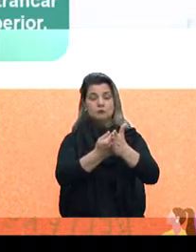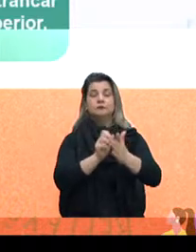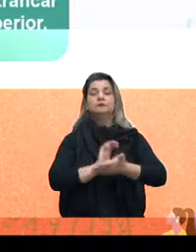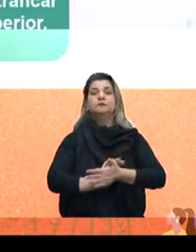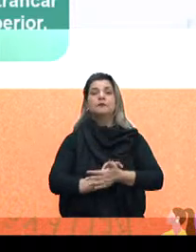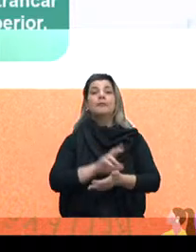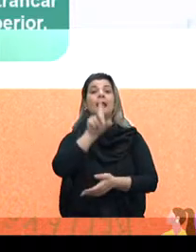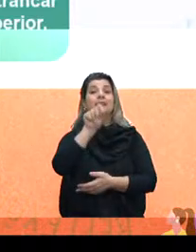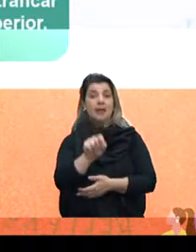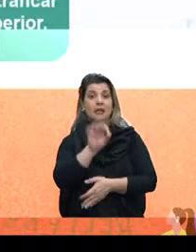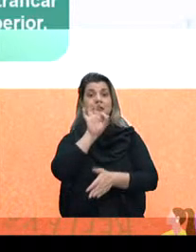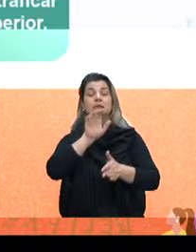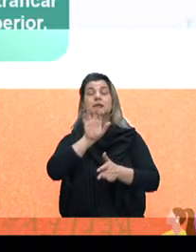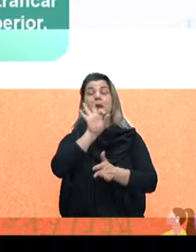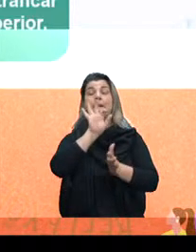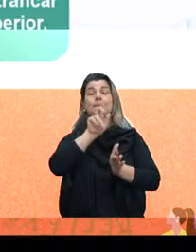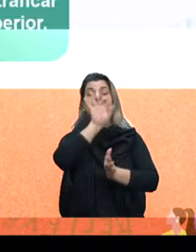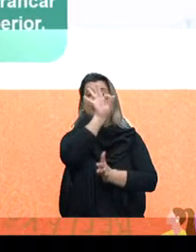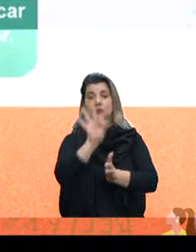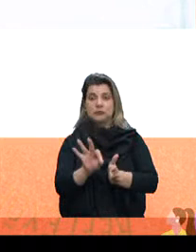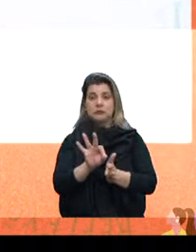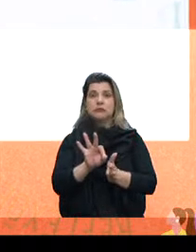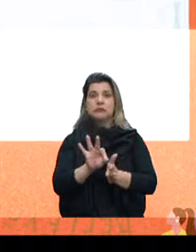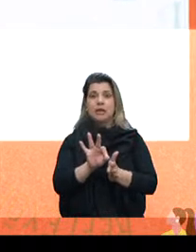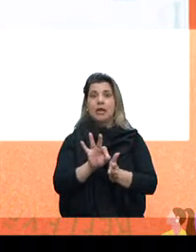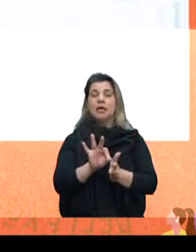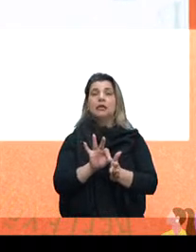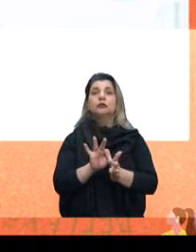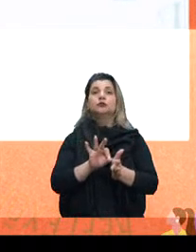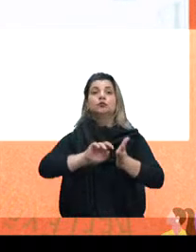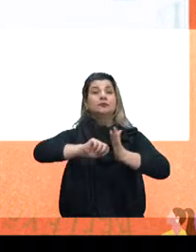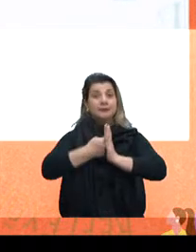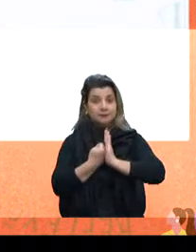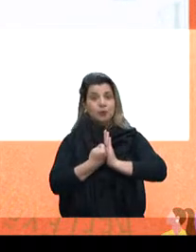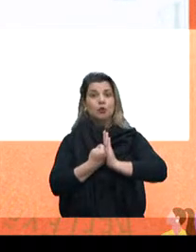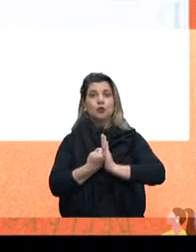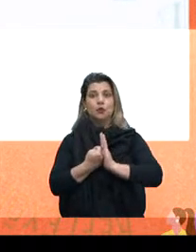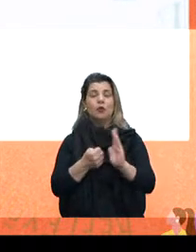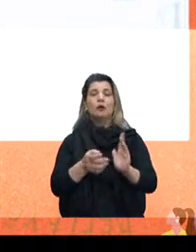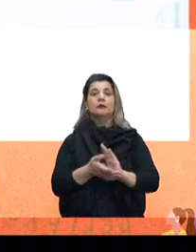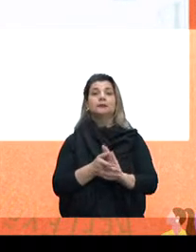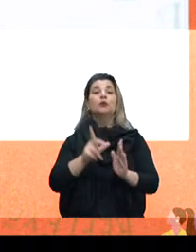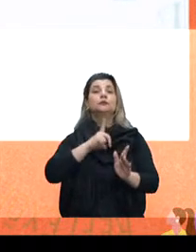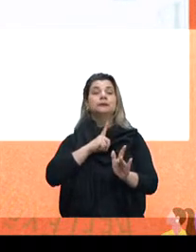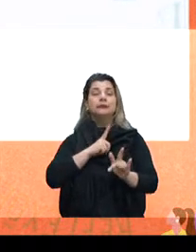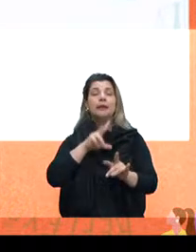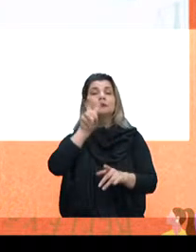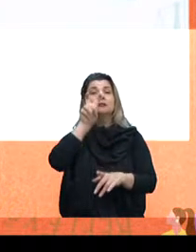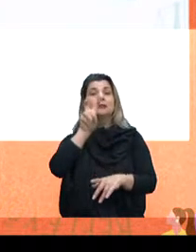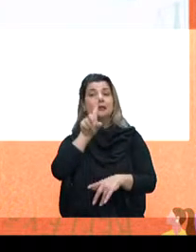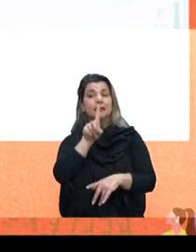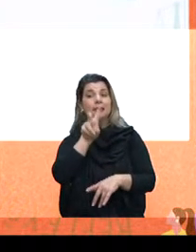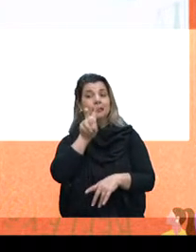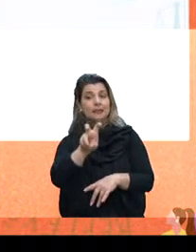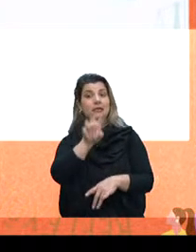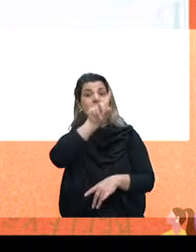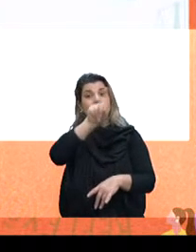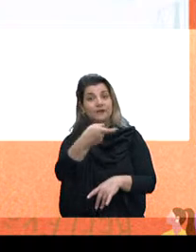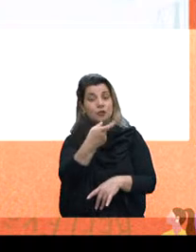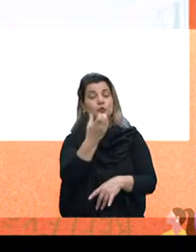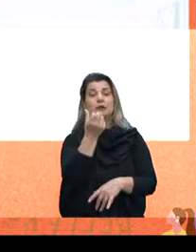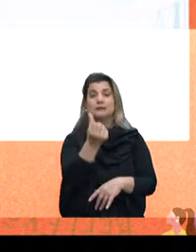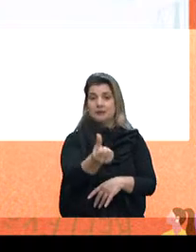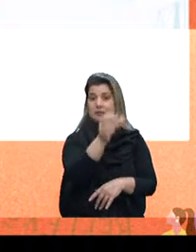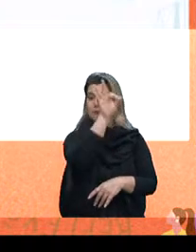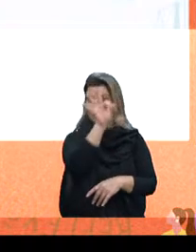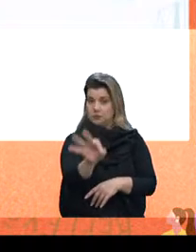10% trancou o curso durante a pandemia. Então, nós temos um indicador de 15% dos gaúchos, 15,6% para ser mais